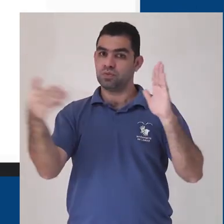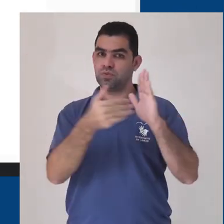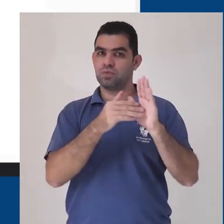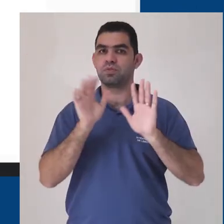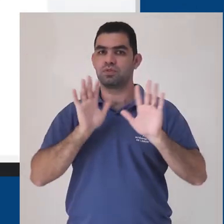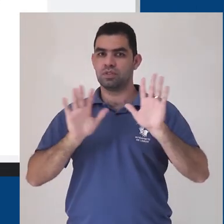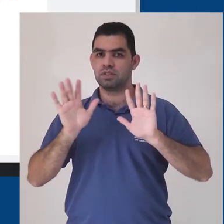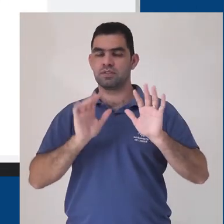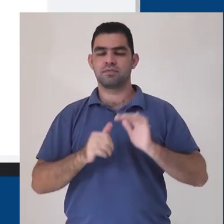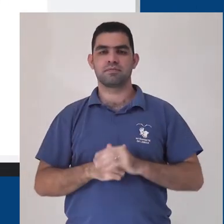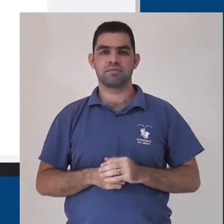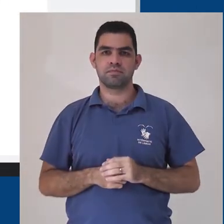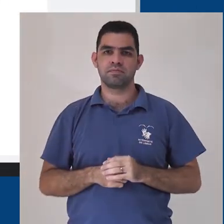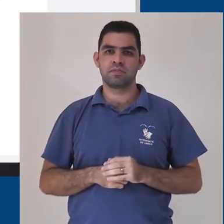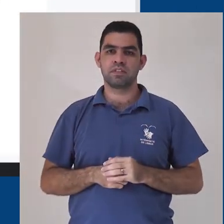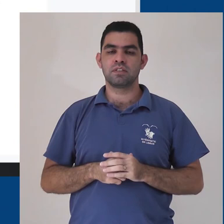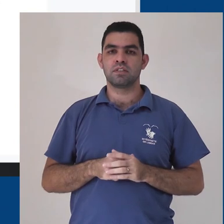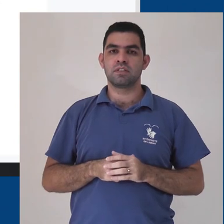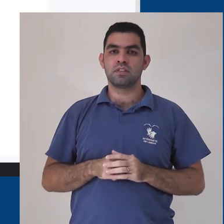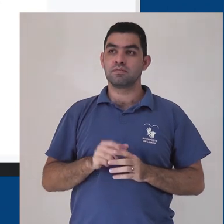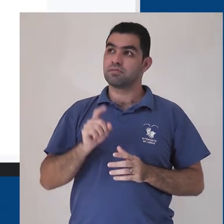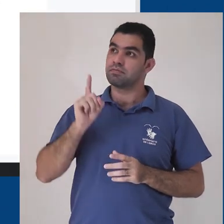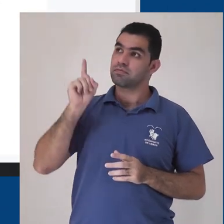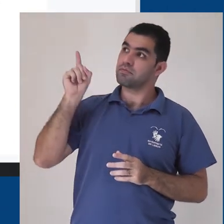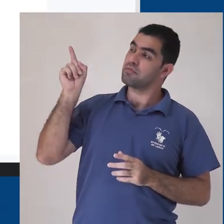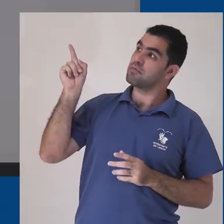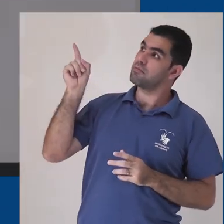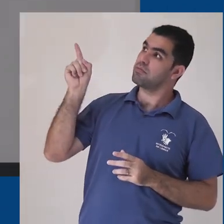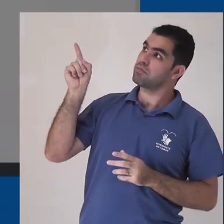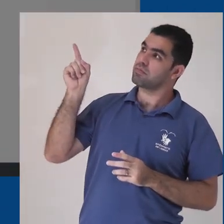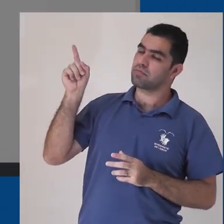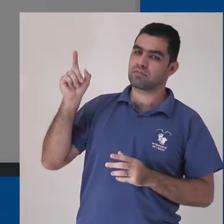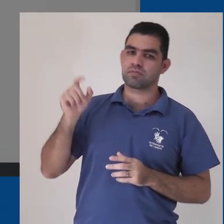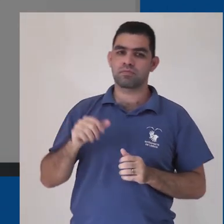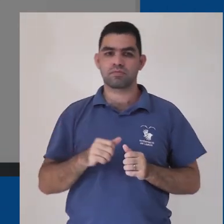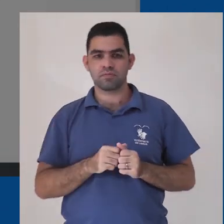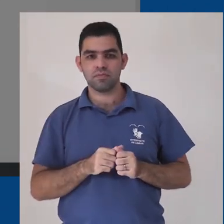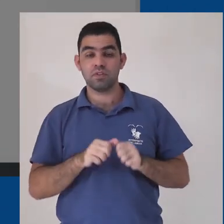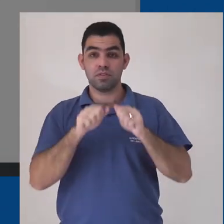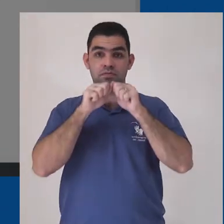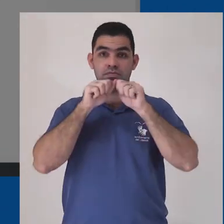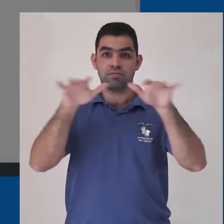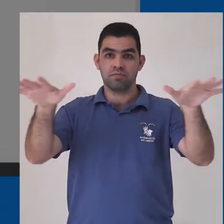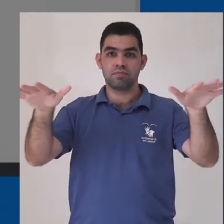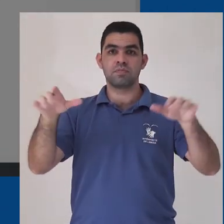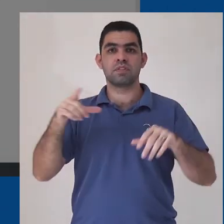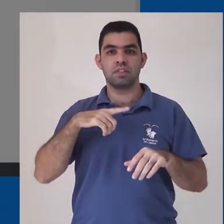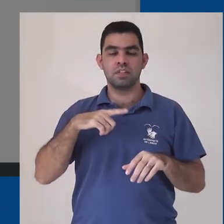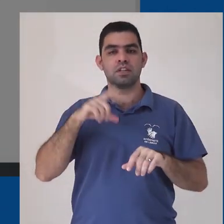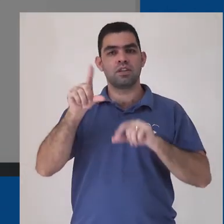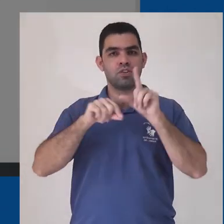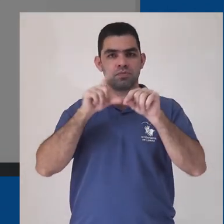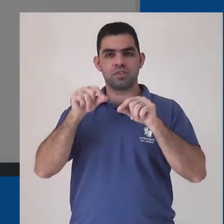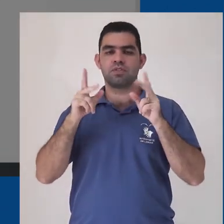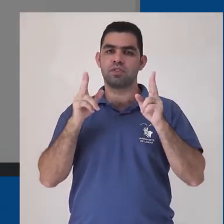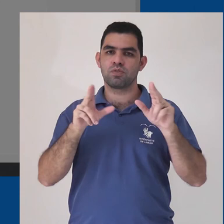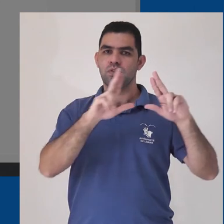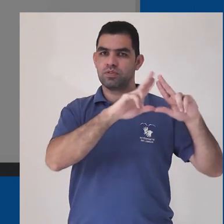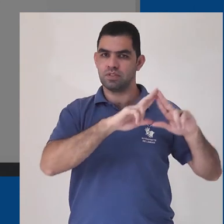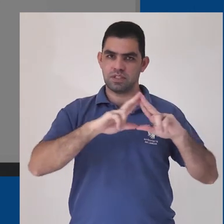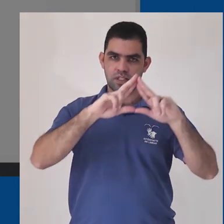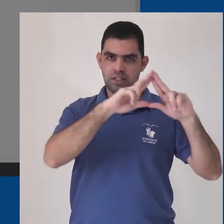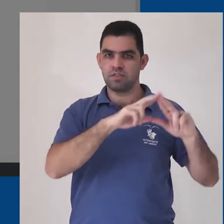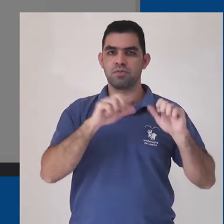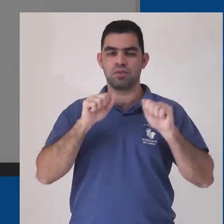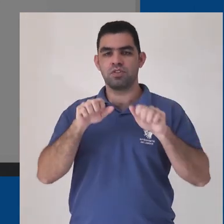Muito cuidado! Das opções de compartilhamento no canto superior direito, entre o menu de pontinho e a nossa foto, temos opções semelhantes ao